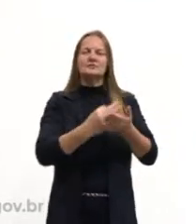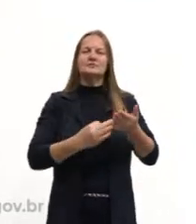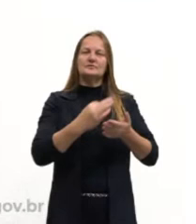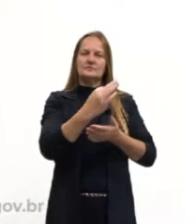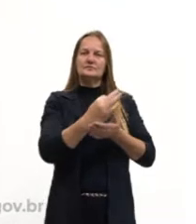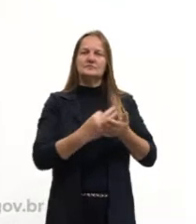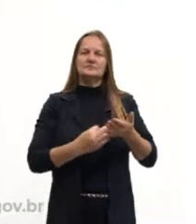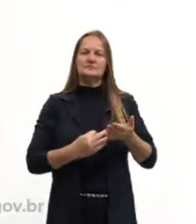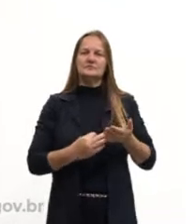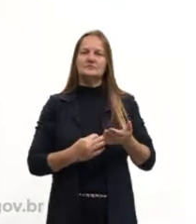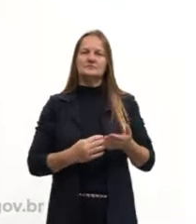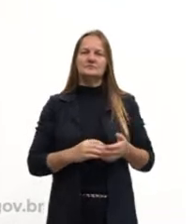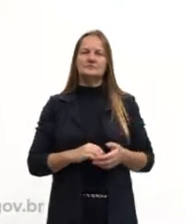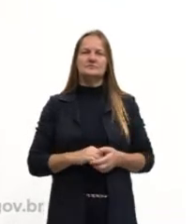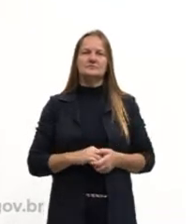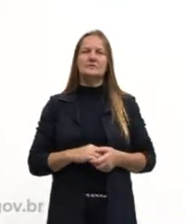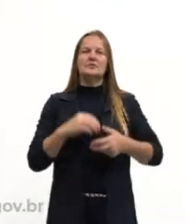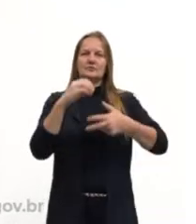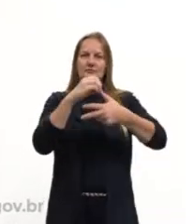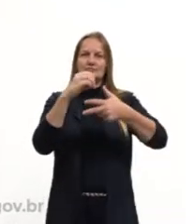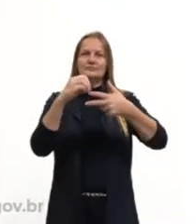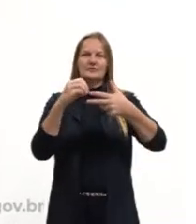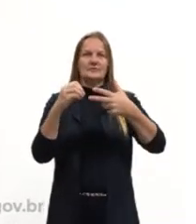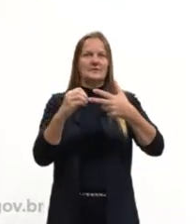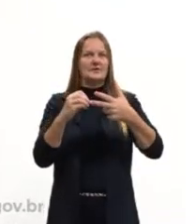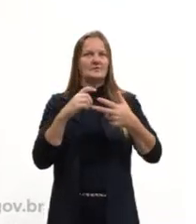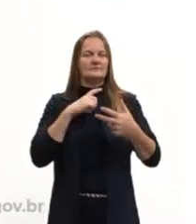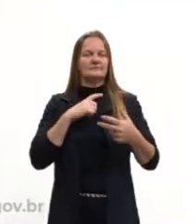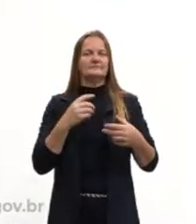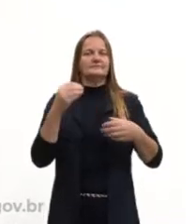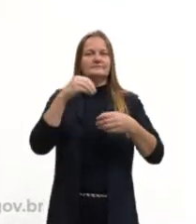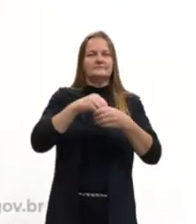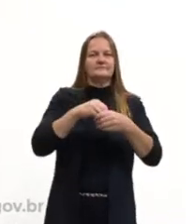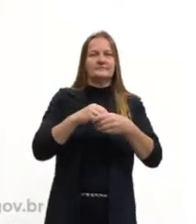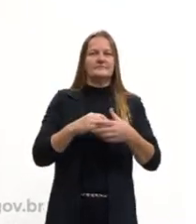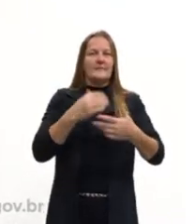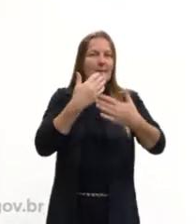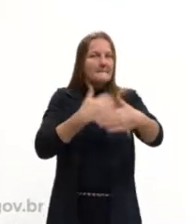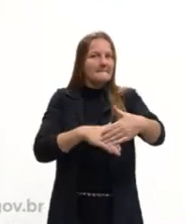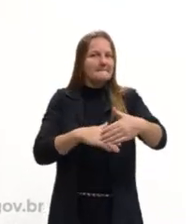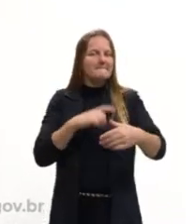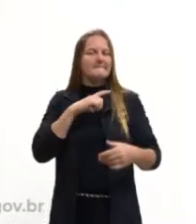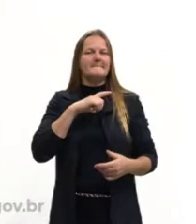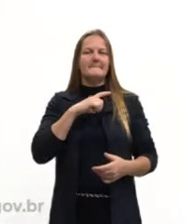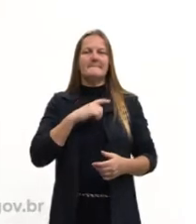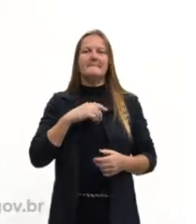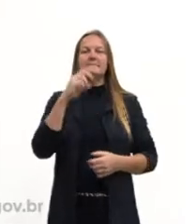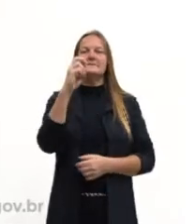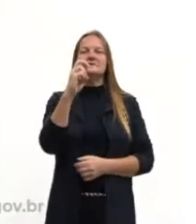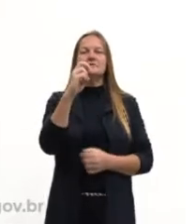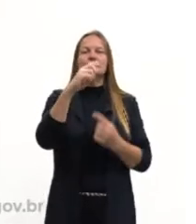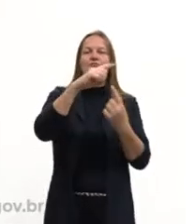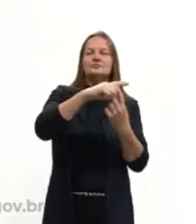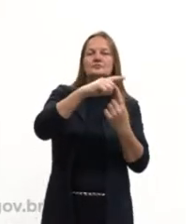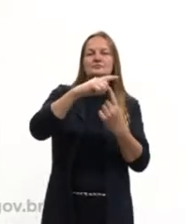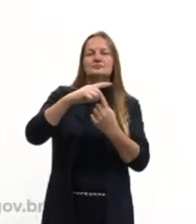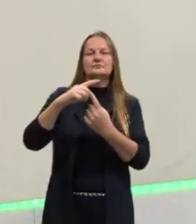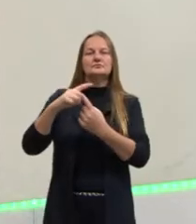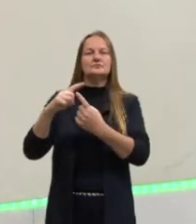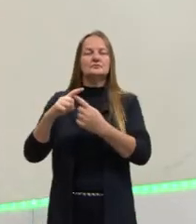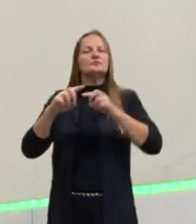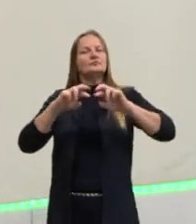ENEM, esses textos, eles são compostos por cinco tipos de textos